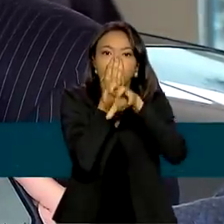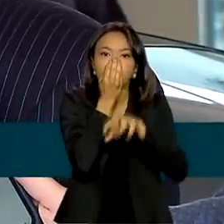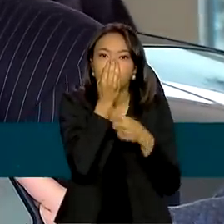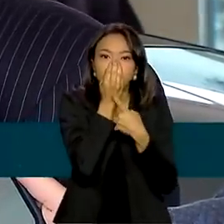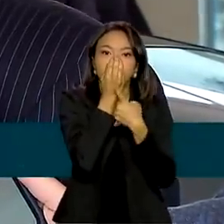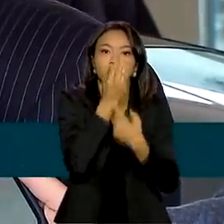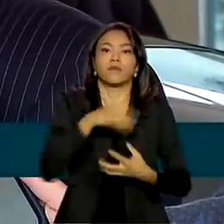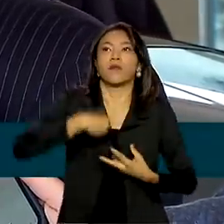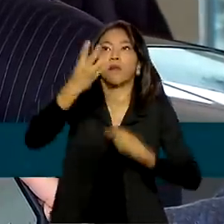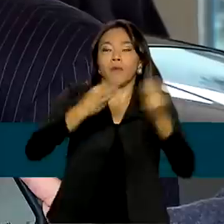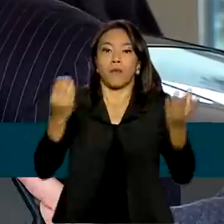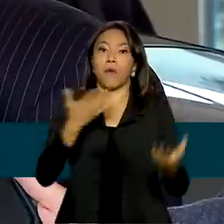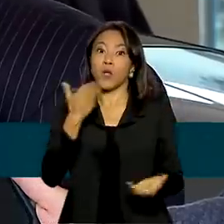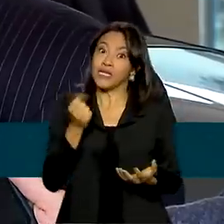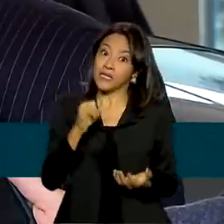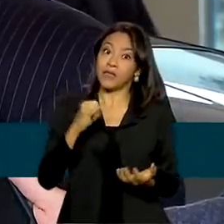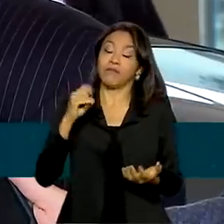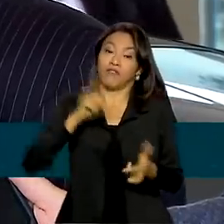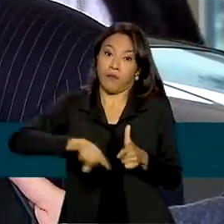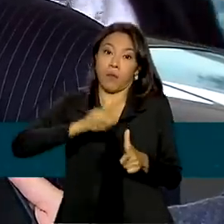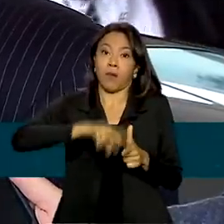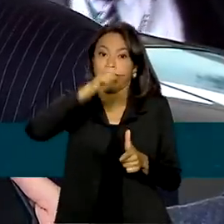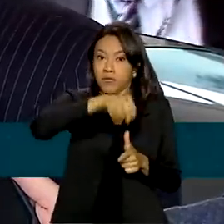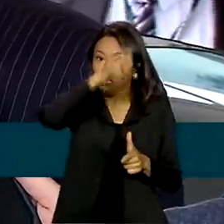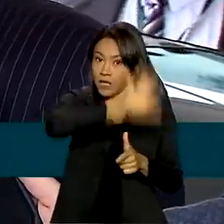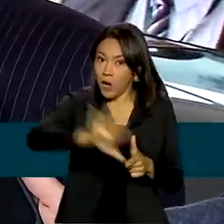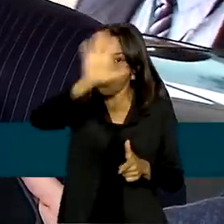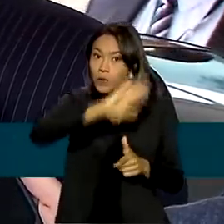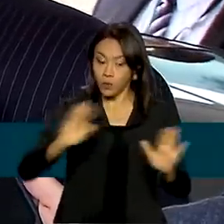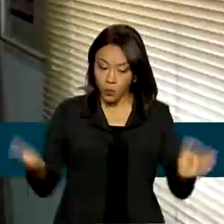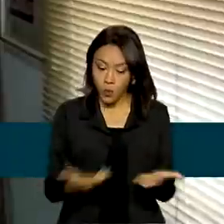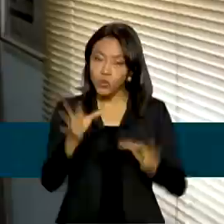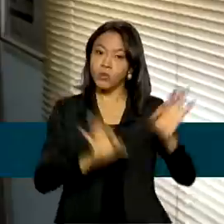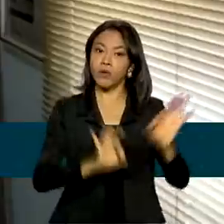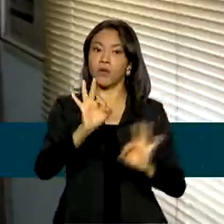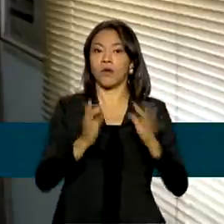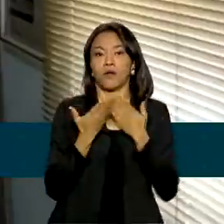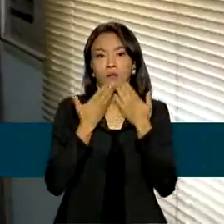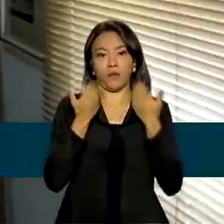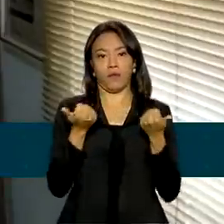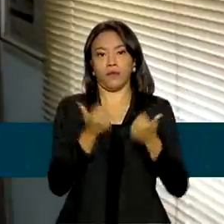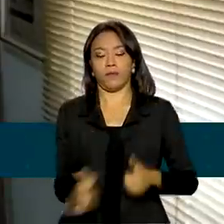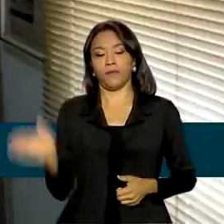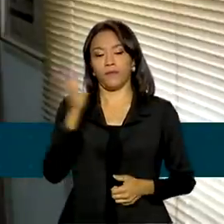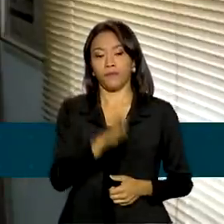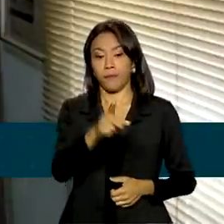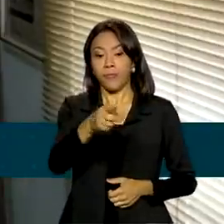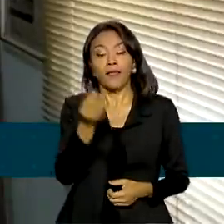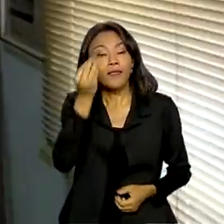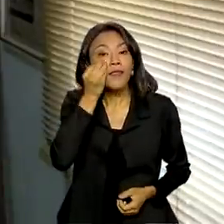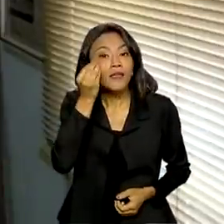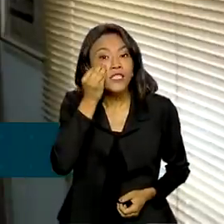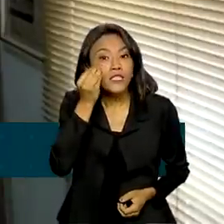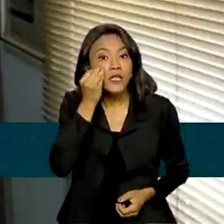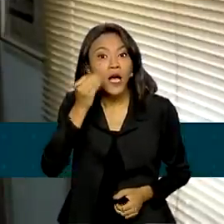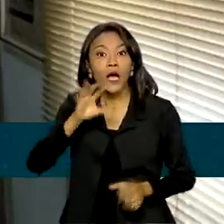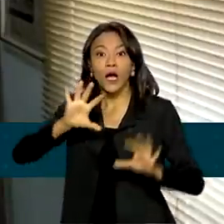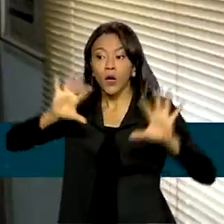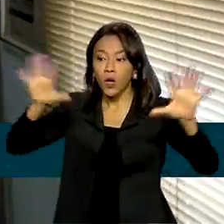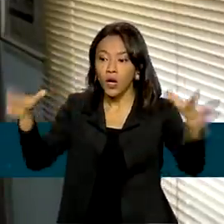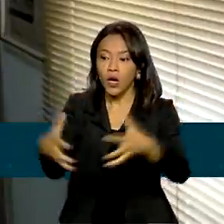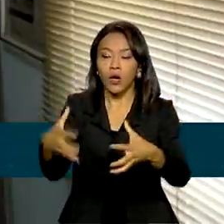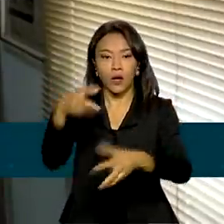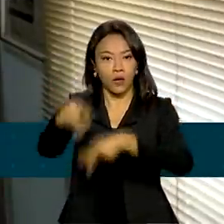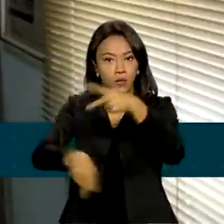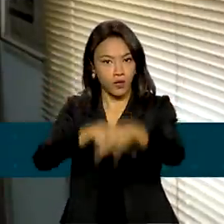sistema de saúde na região norte, o preparo hoje é bem maior. A testagem em massa é outra prioridade do Ministério da